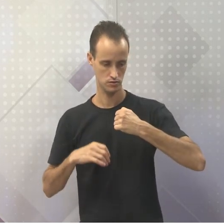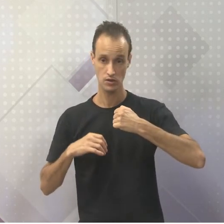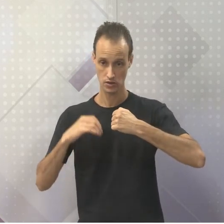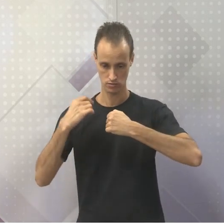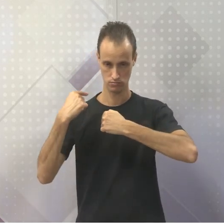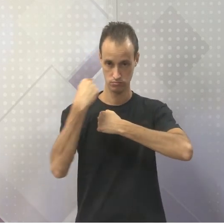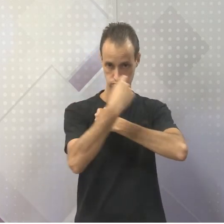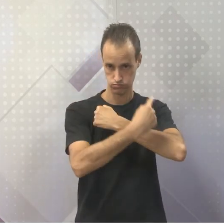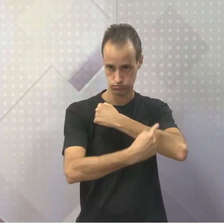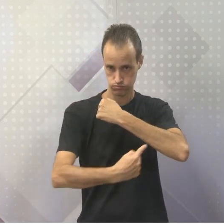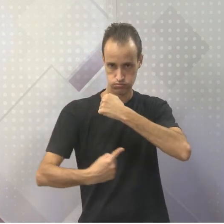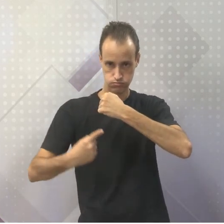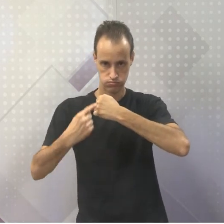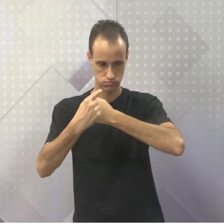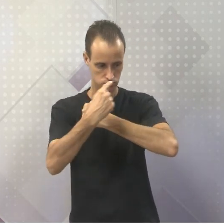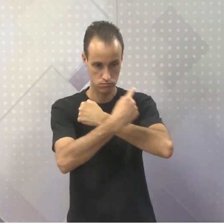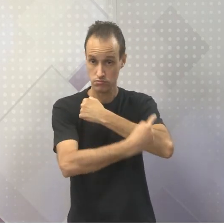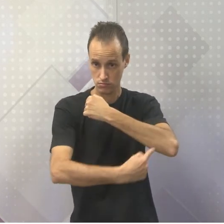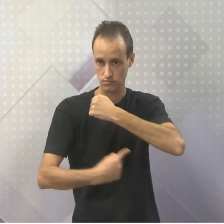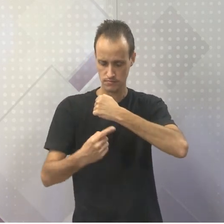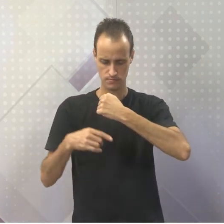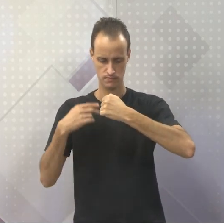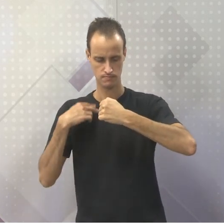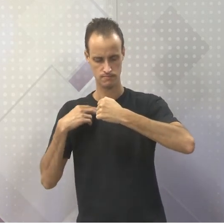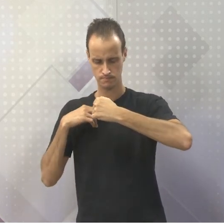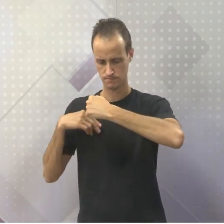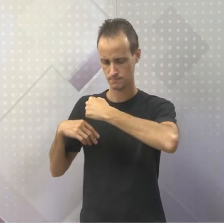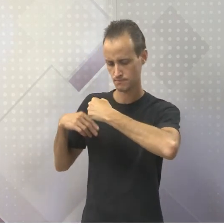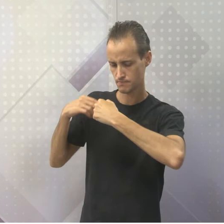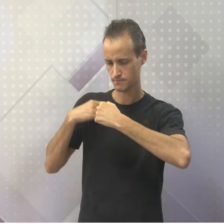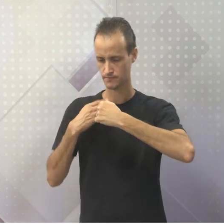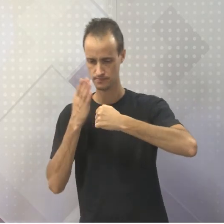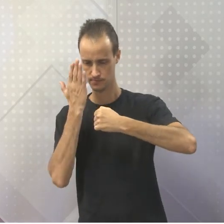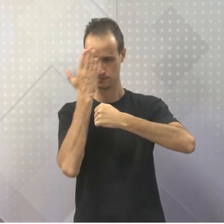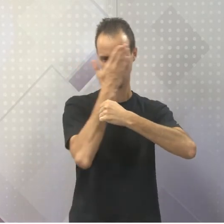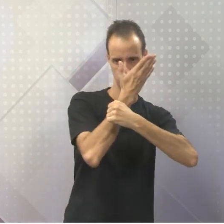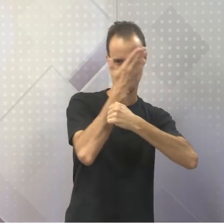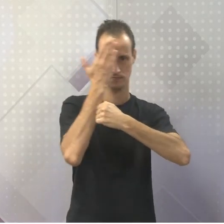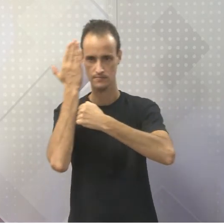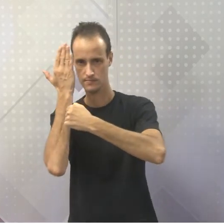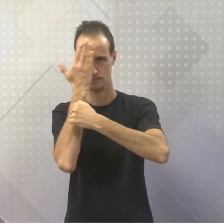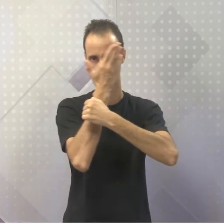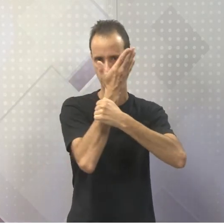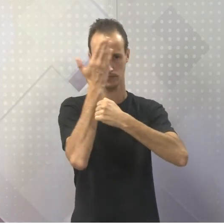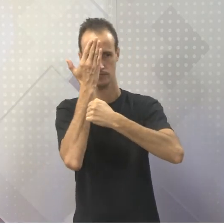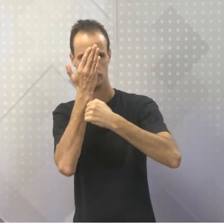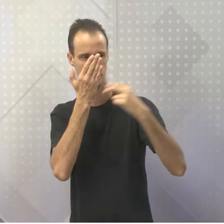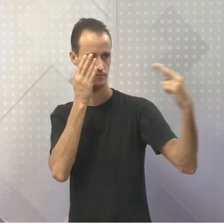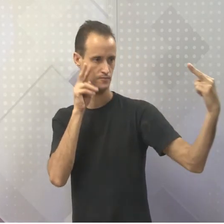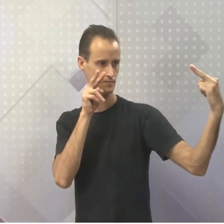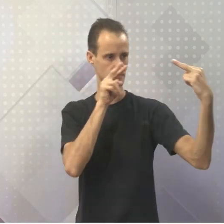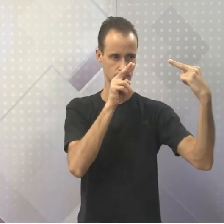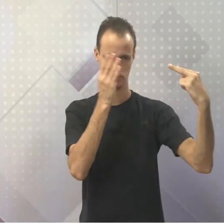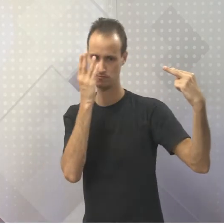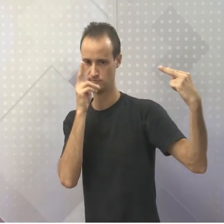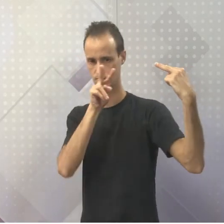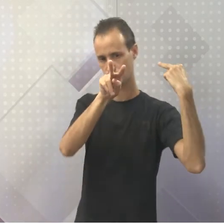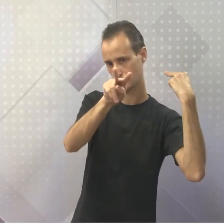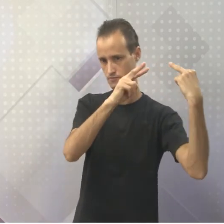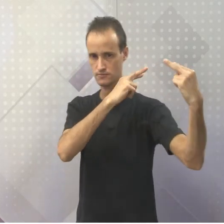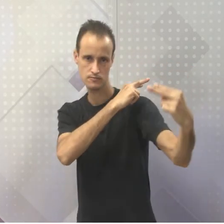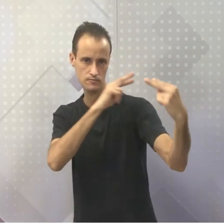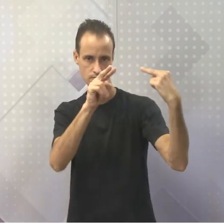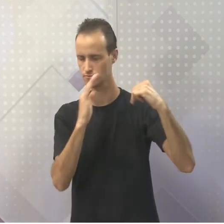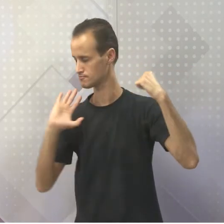obviamente, de seu escudo e conseguiu se desviar do olhar petrificante da Medusa, que acabou